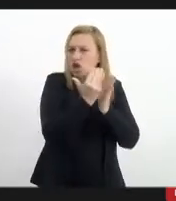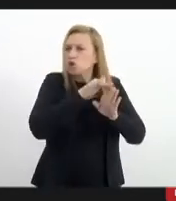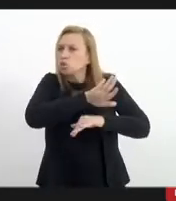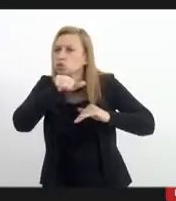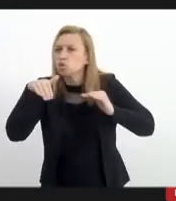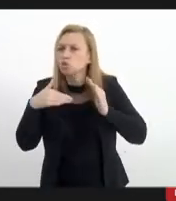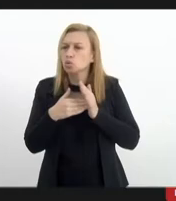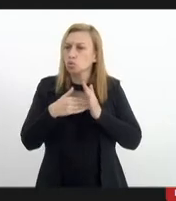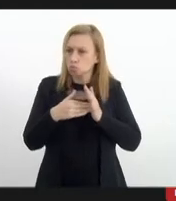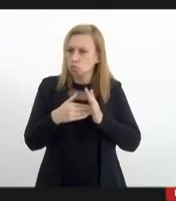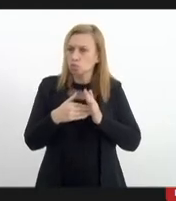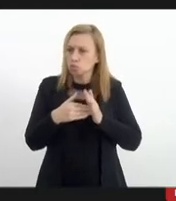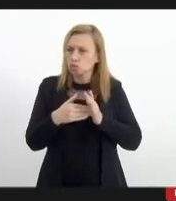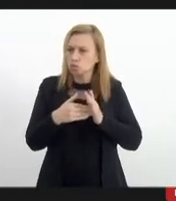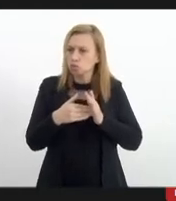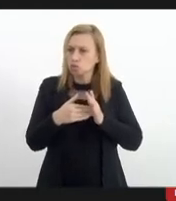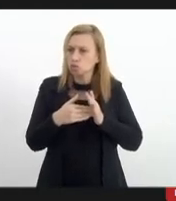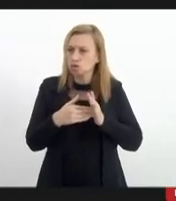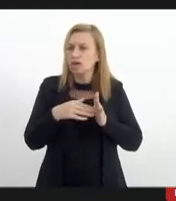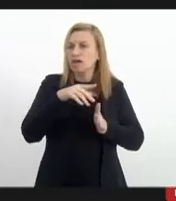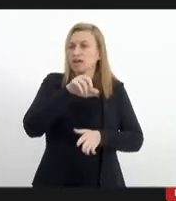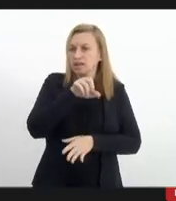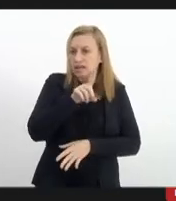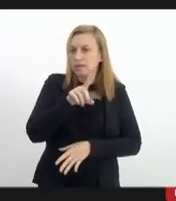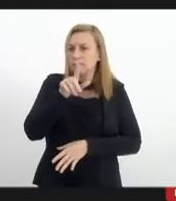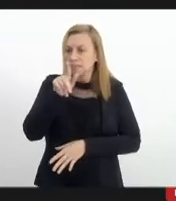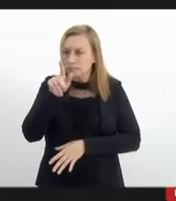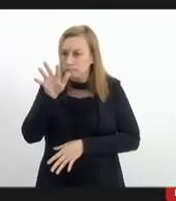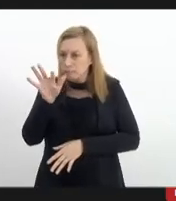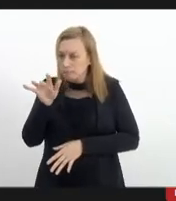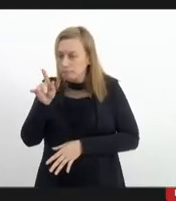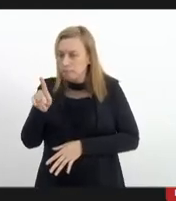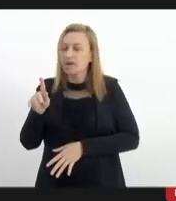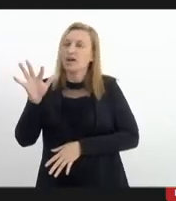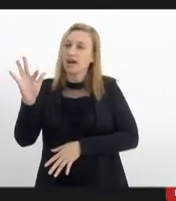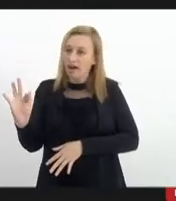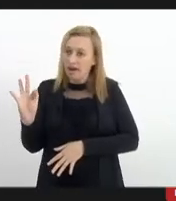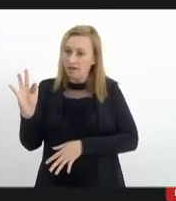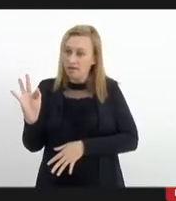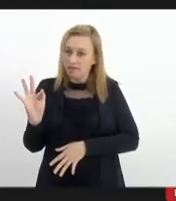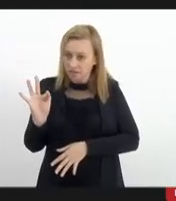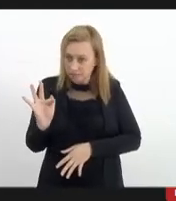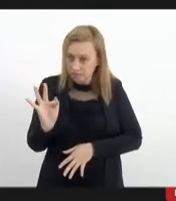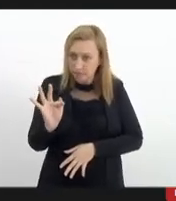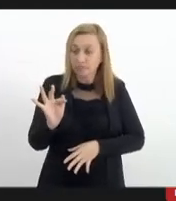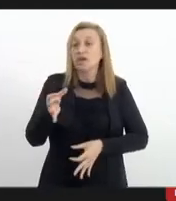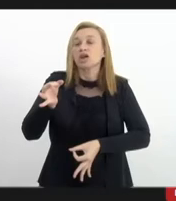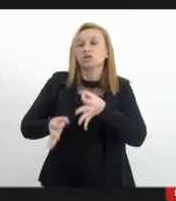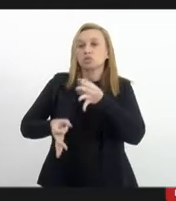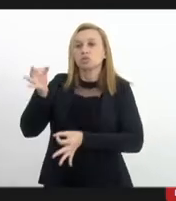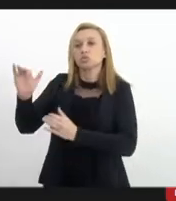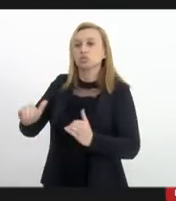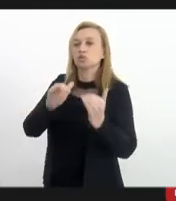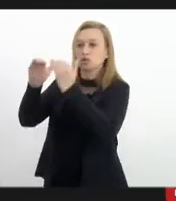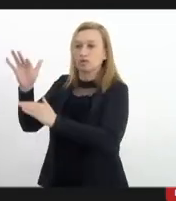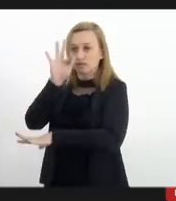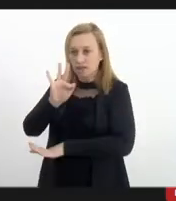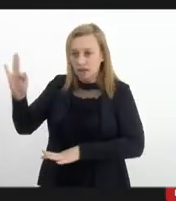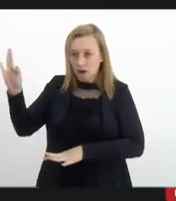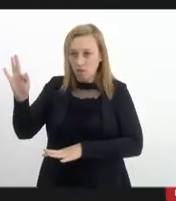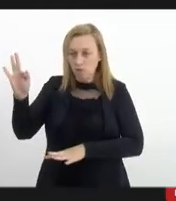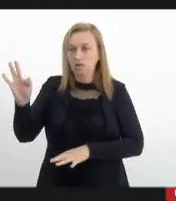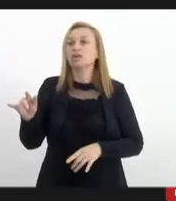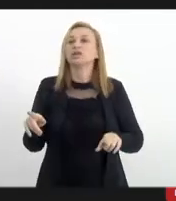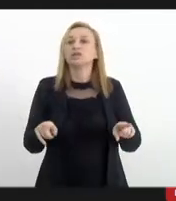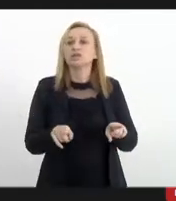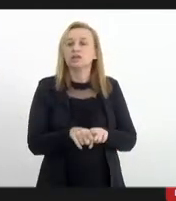estão previstas na ADPF pela decisão do ministro do Supremo Tribunal Federal e diante e de posse de